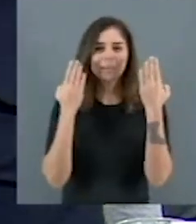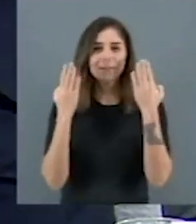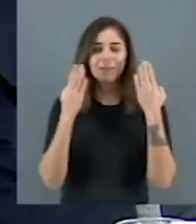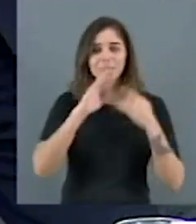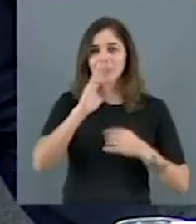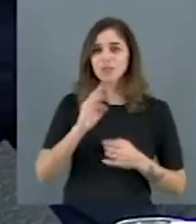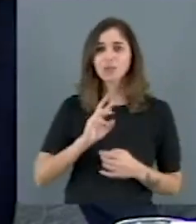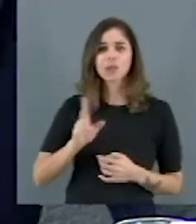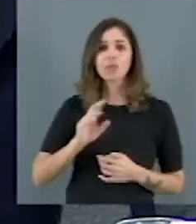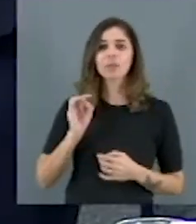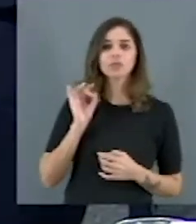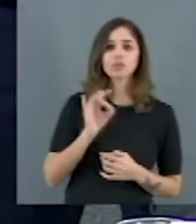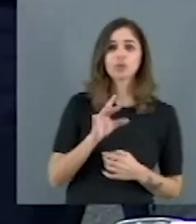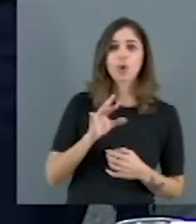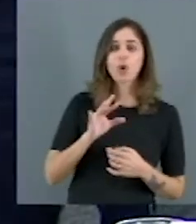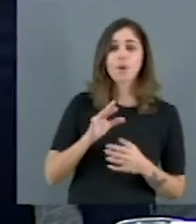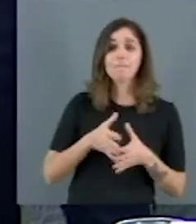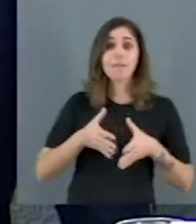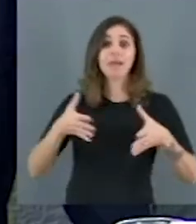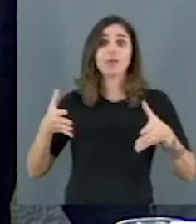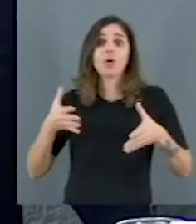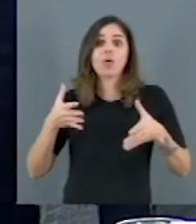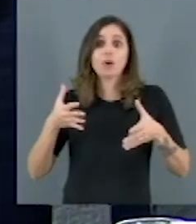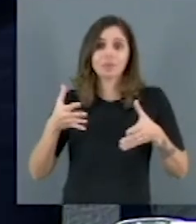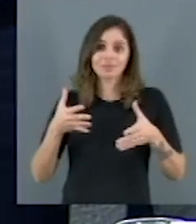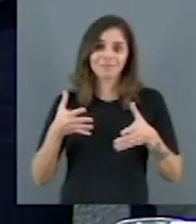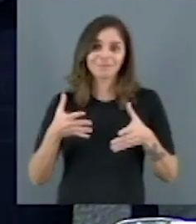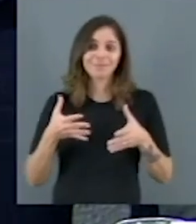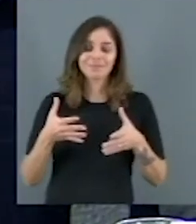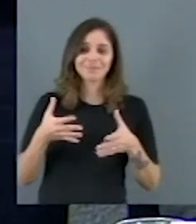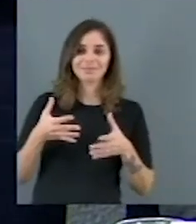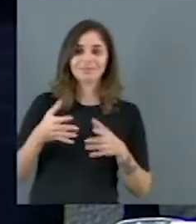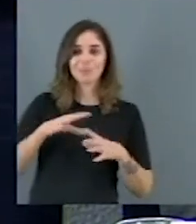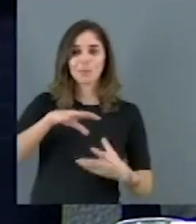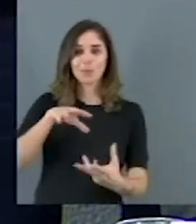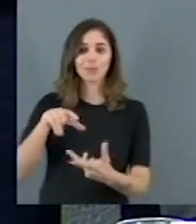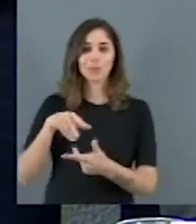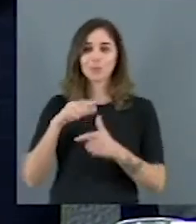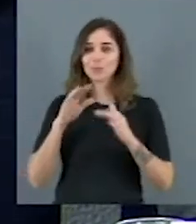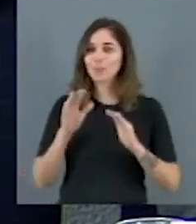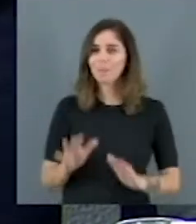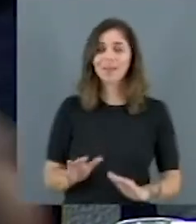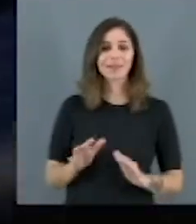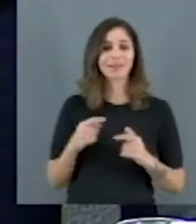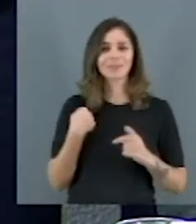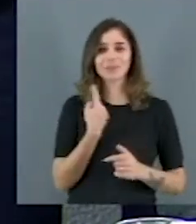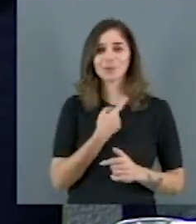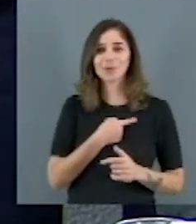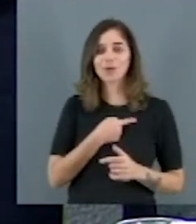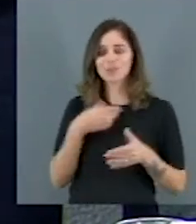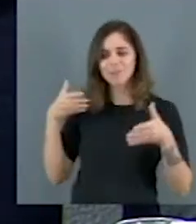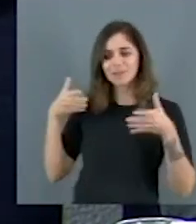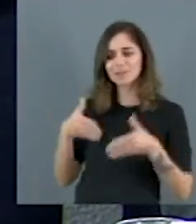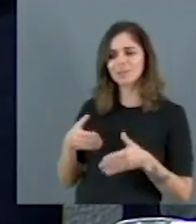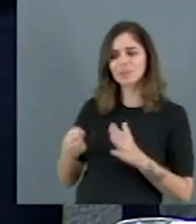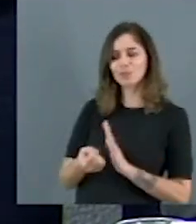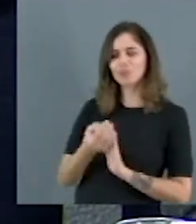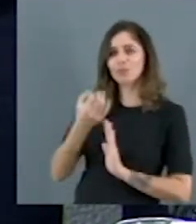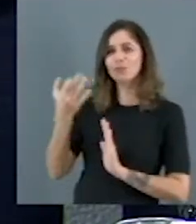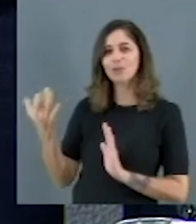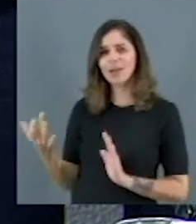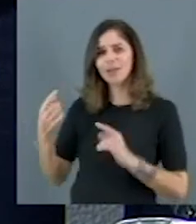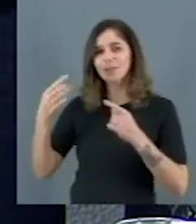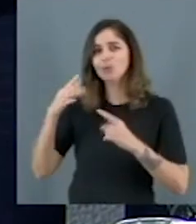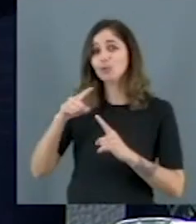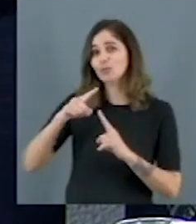mas é uma psicologia extremamente plural e estamos presentes em muitas políticas públicas, entre elas